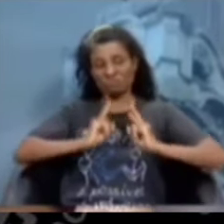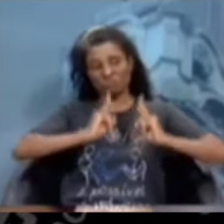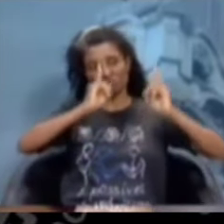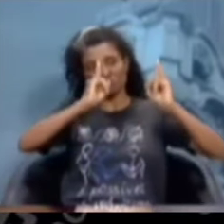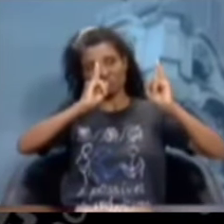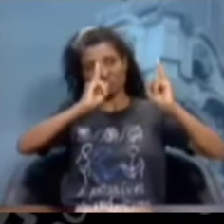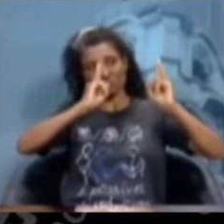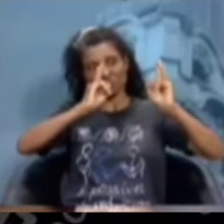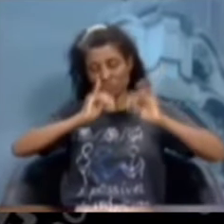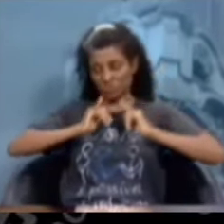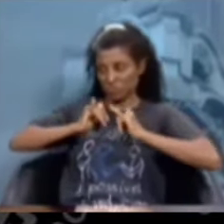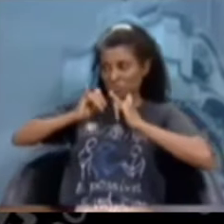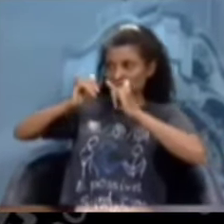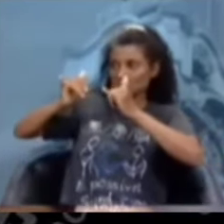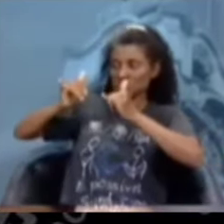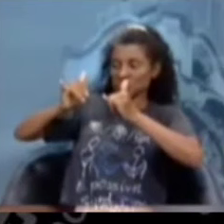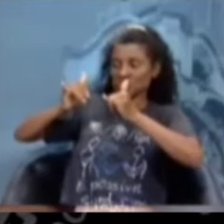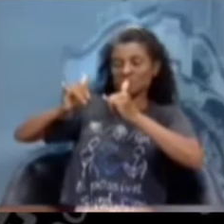dos ônibus.